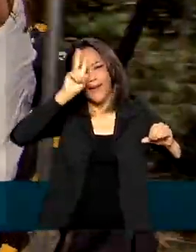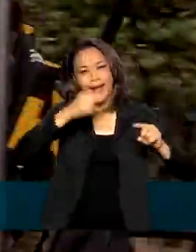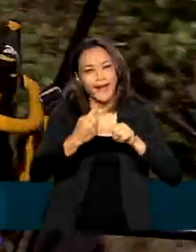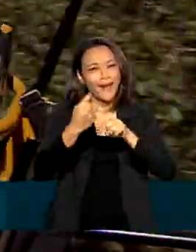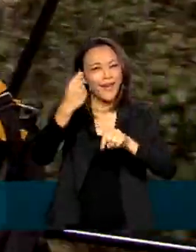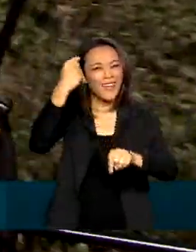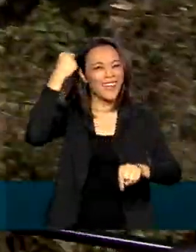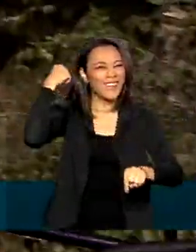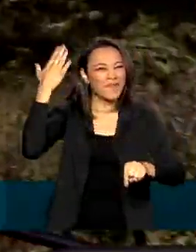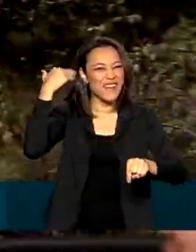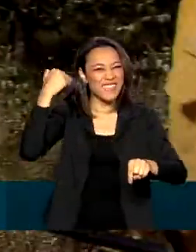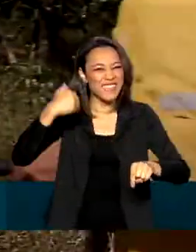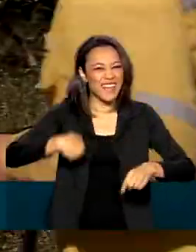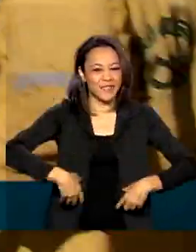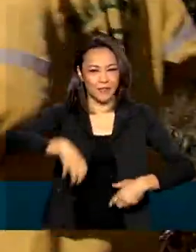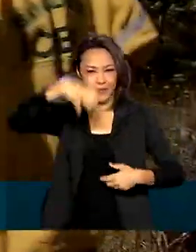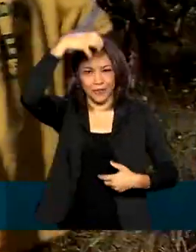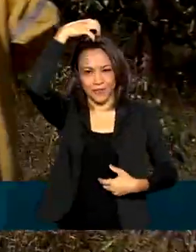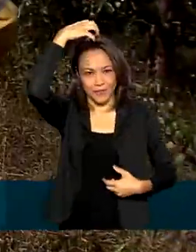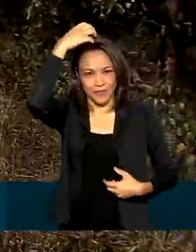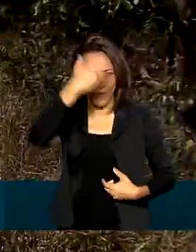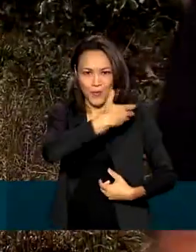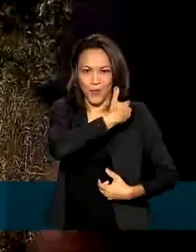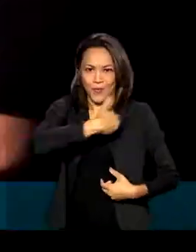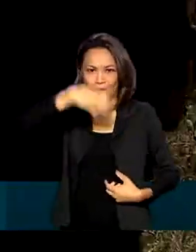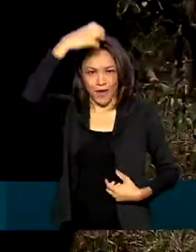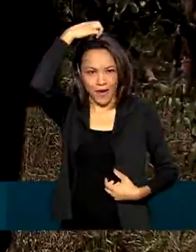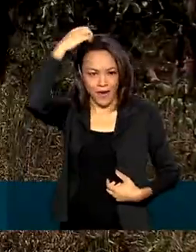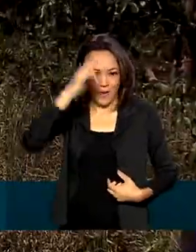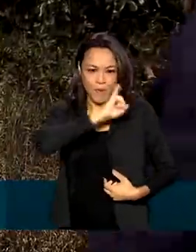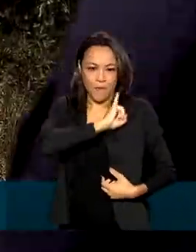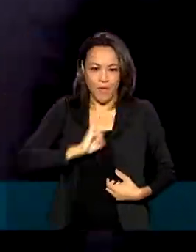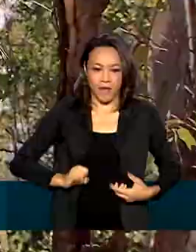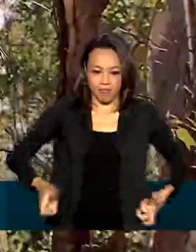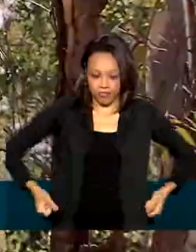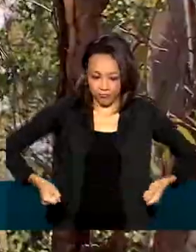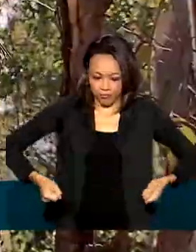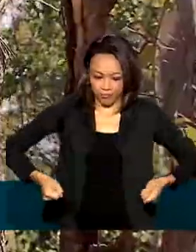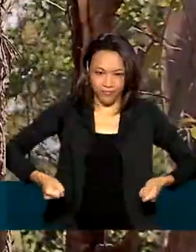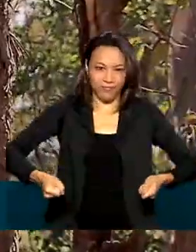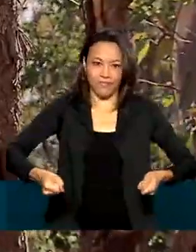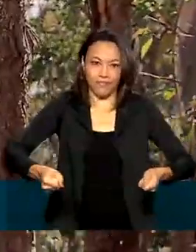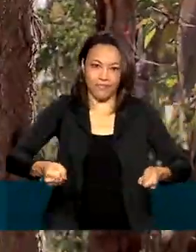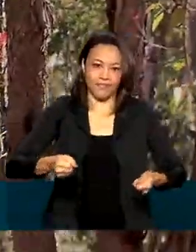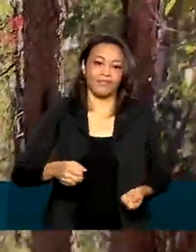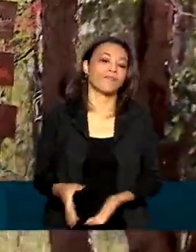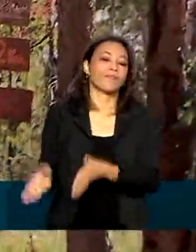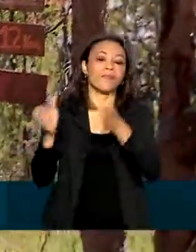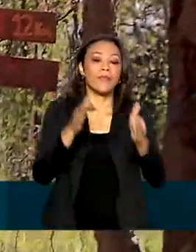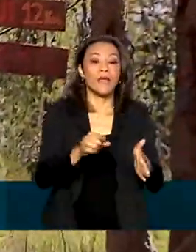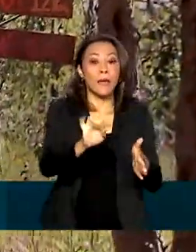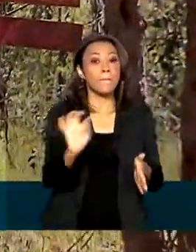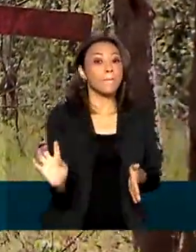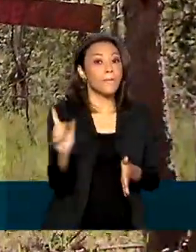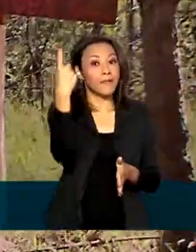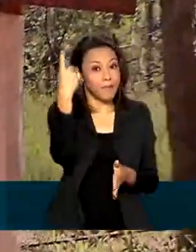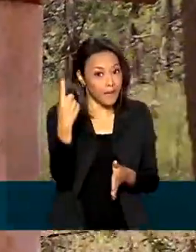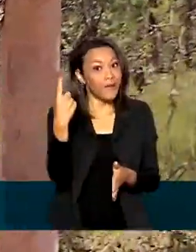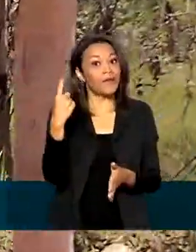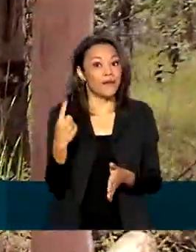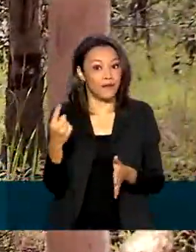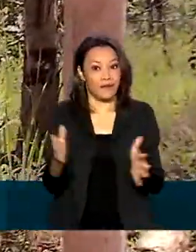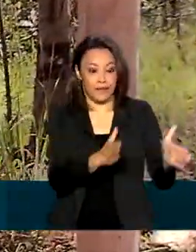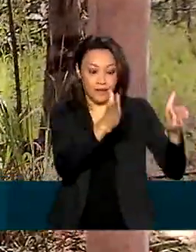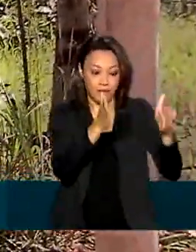liteiras da época do Império, há um pneu para facilitar o deslocamento. Essa é a primeira etapa do programa Parque Mais do